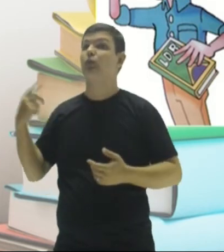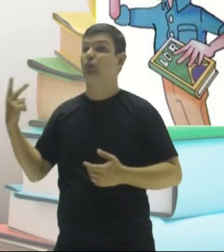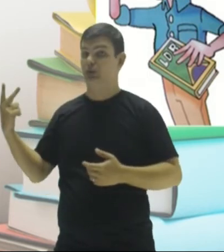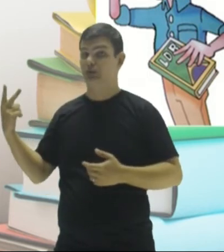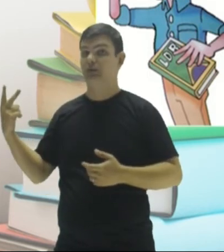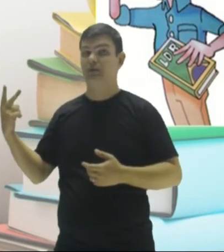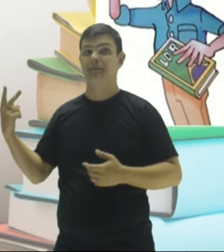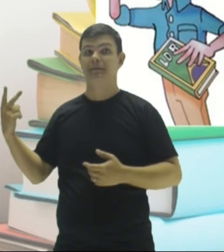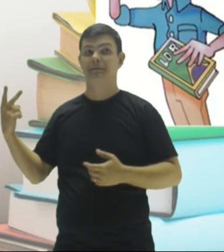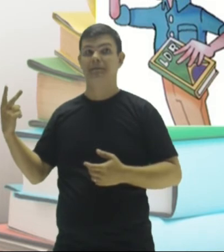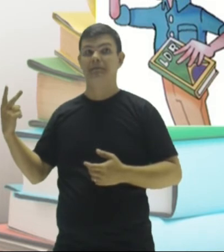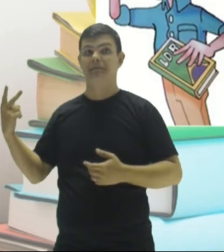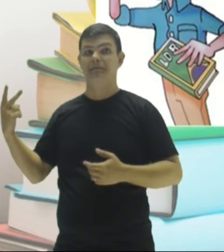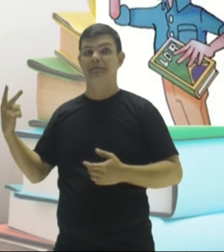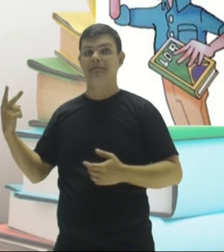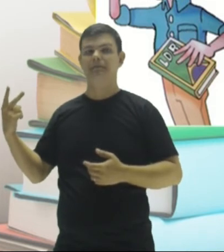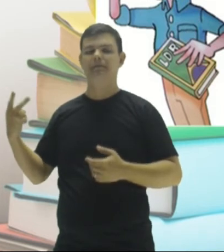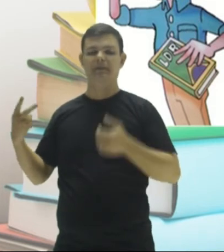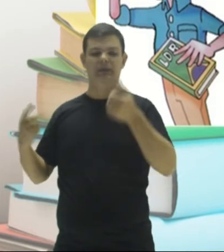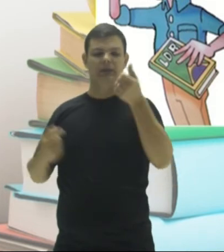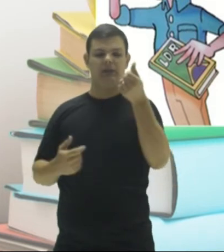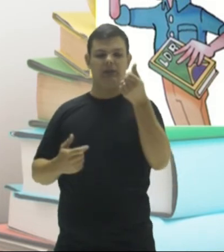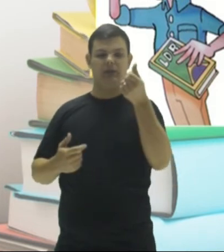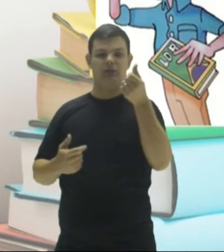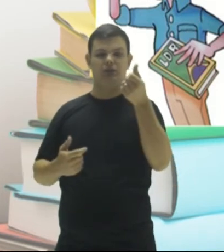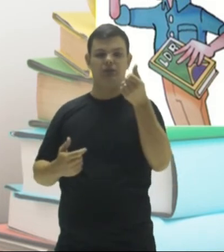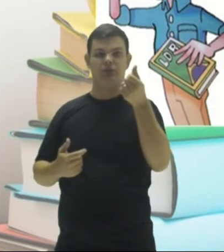pessoal, dividindo por dois, não. Seis,